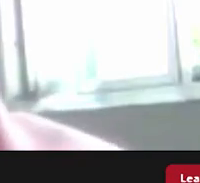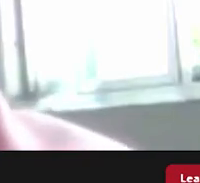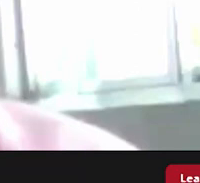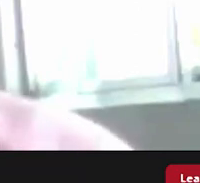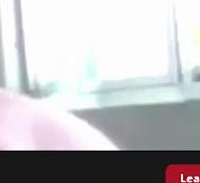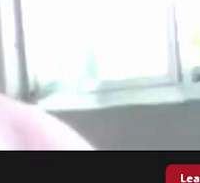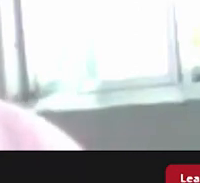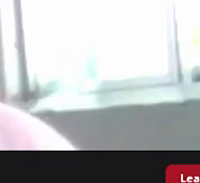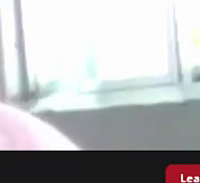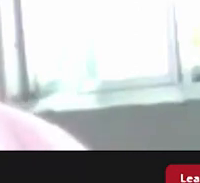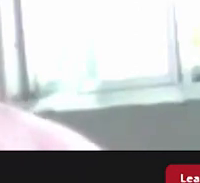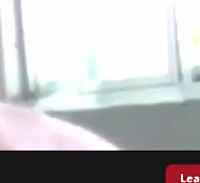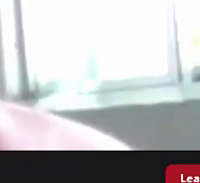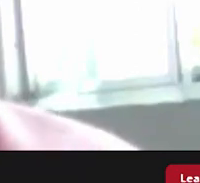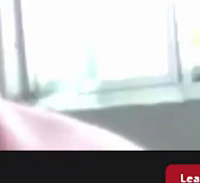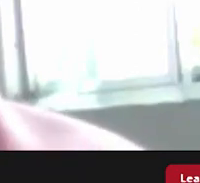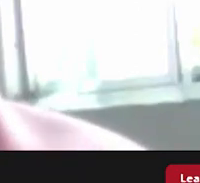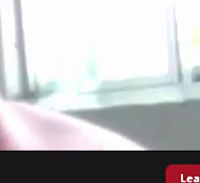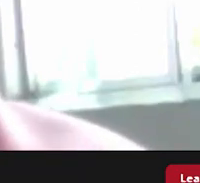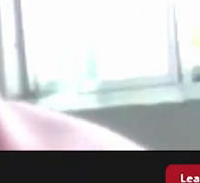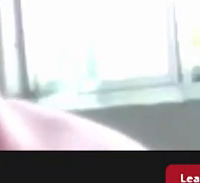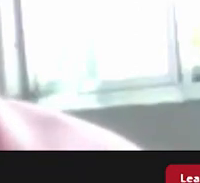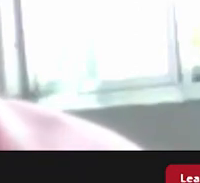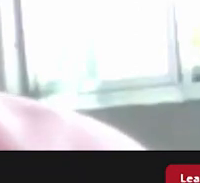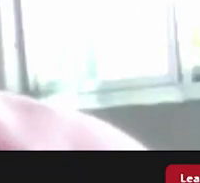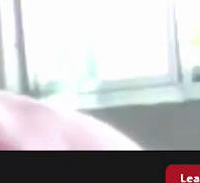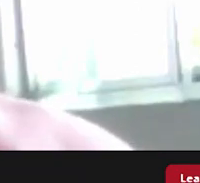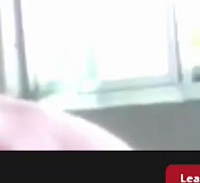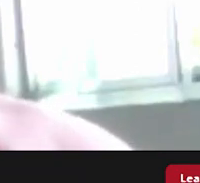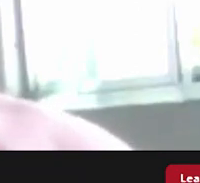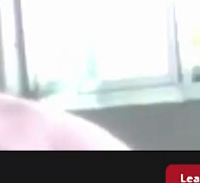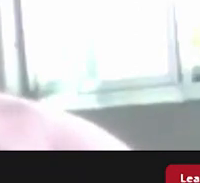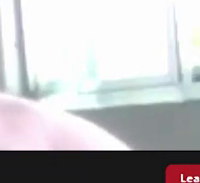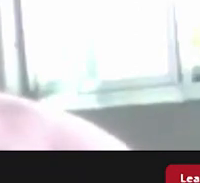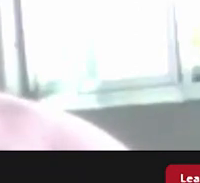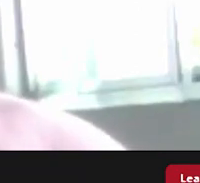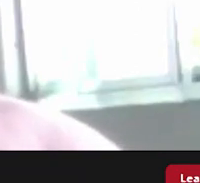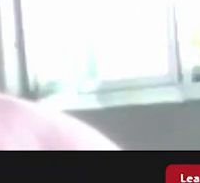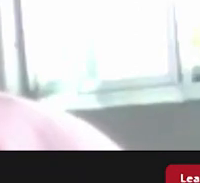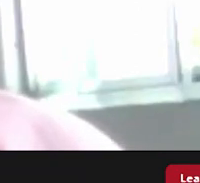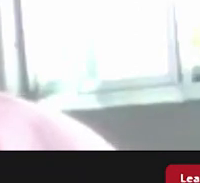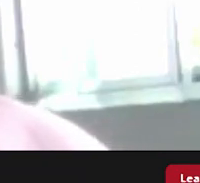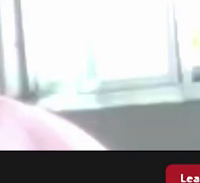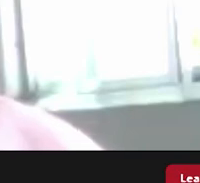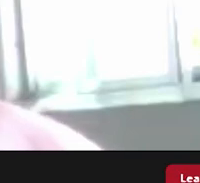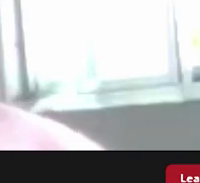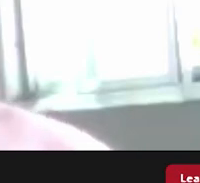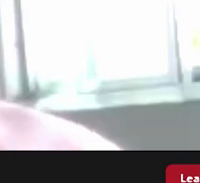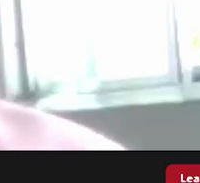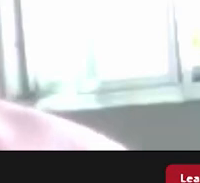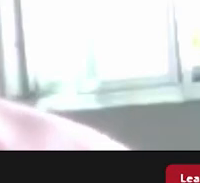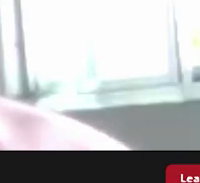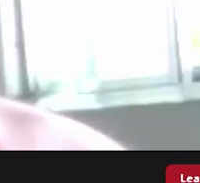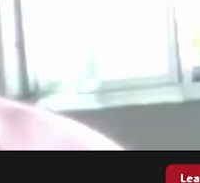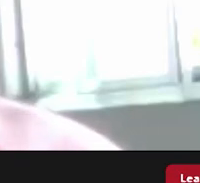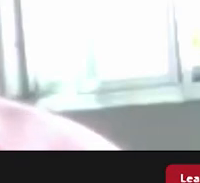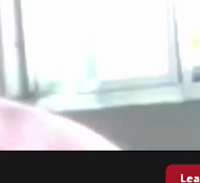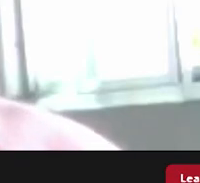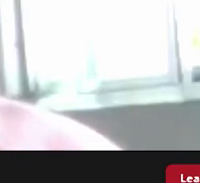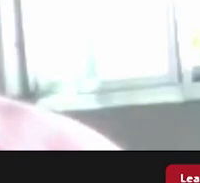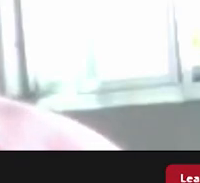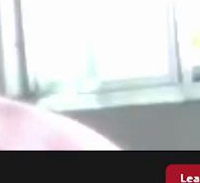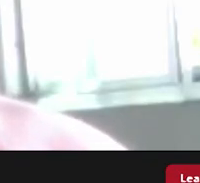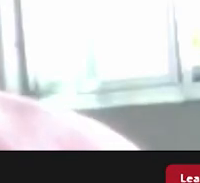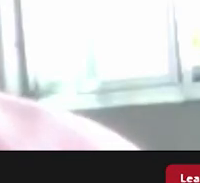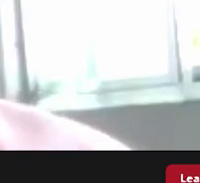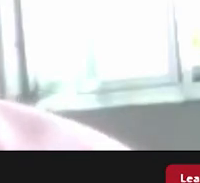antecede a própria perspectiva da colonização e isso é possível e isso é importante porque